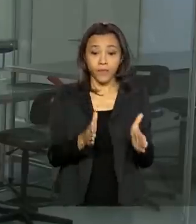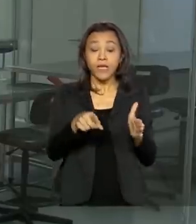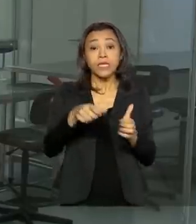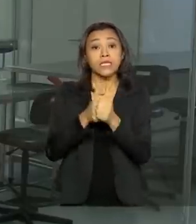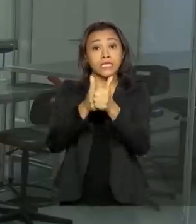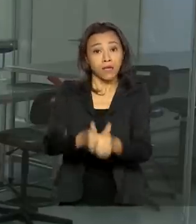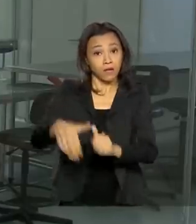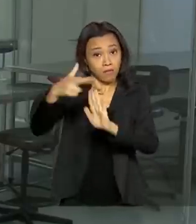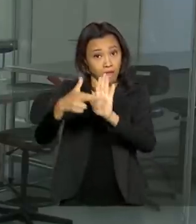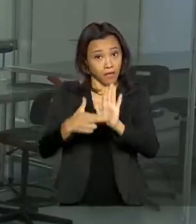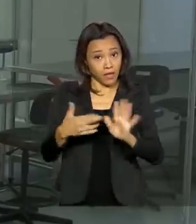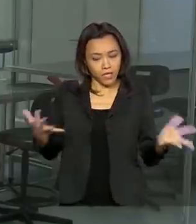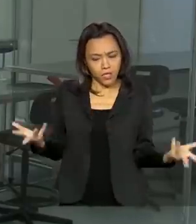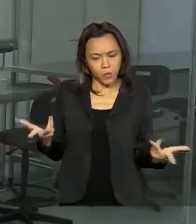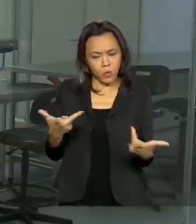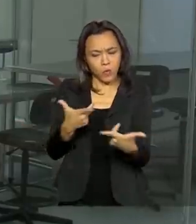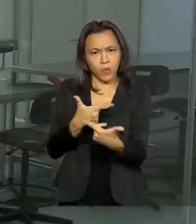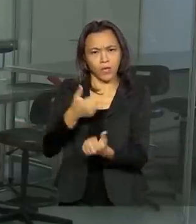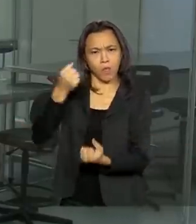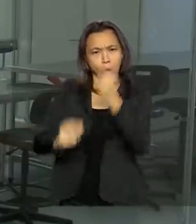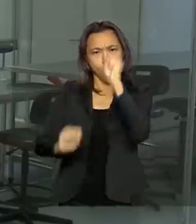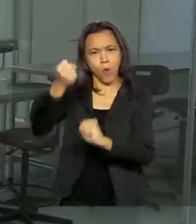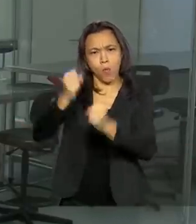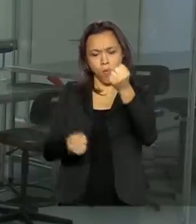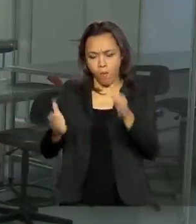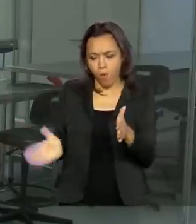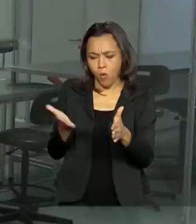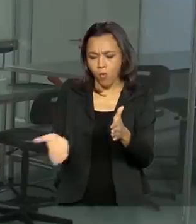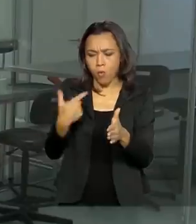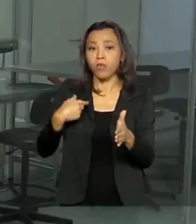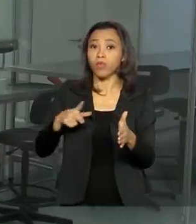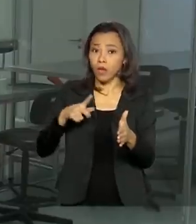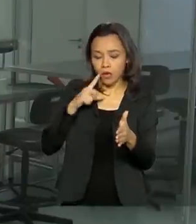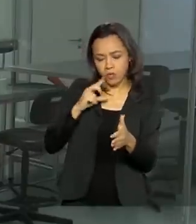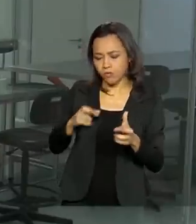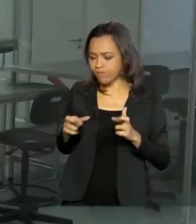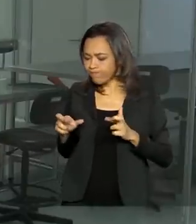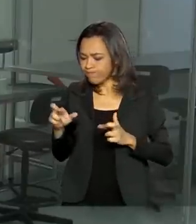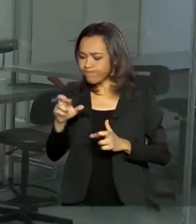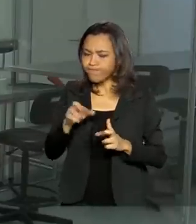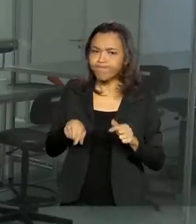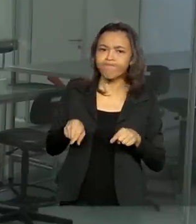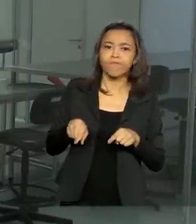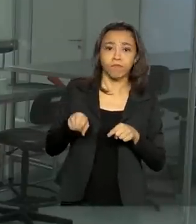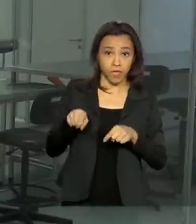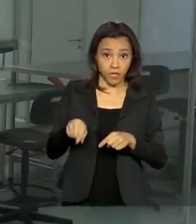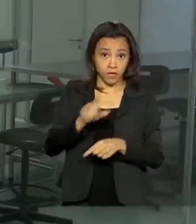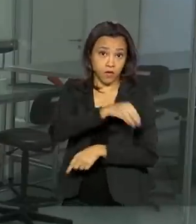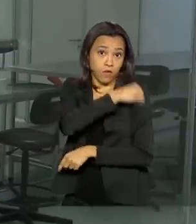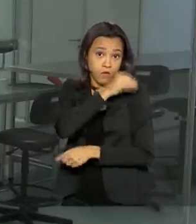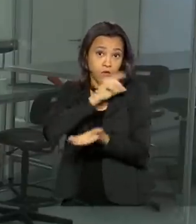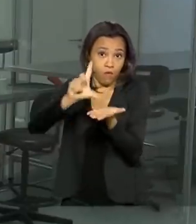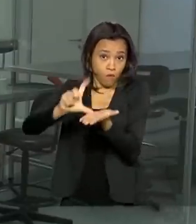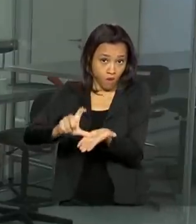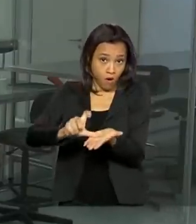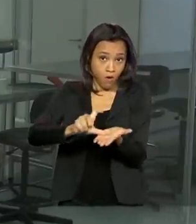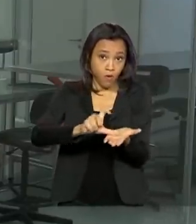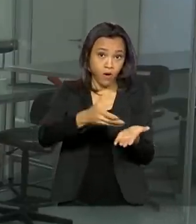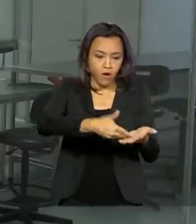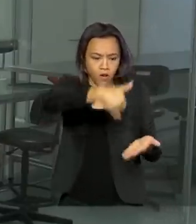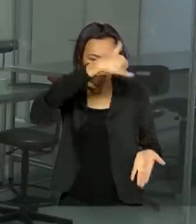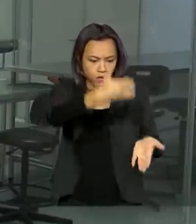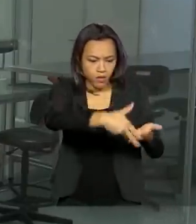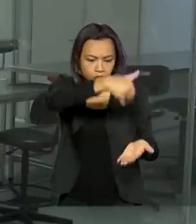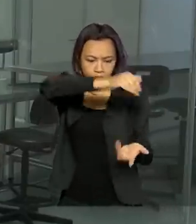qualidade, nós temos todas as verificações necessárias para que o álcool líquido, ele se transforme em álcool gel e ele tenha